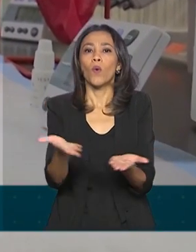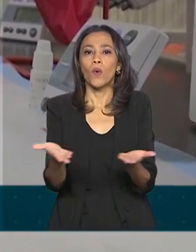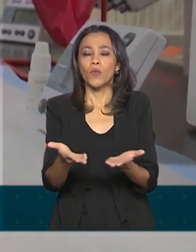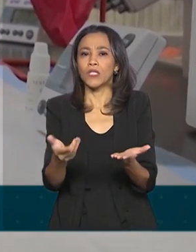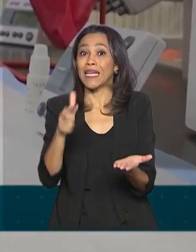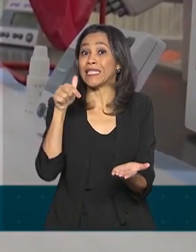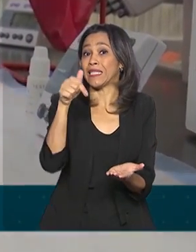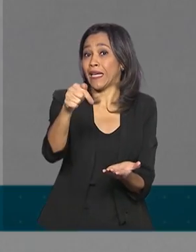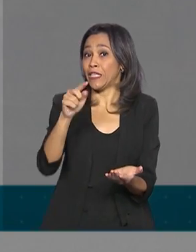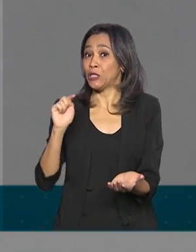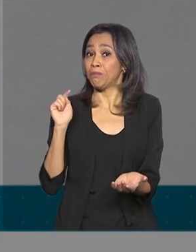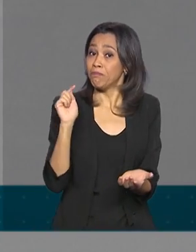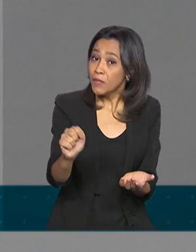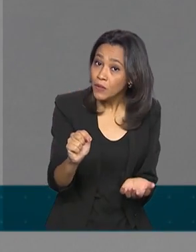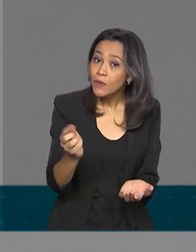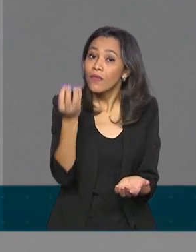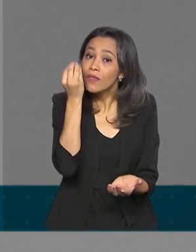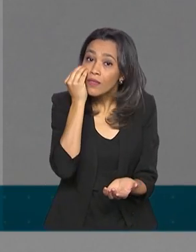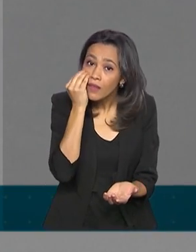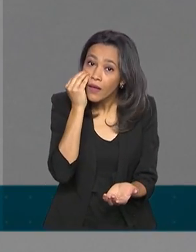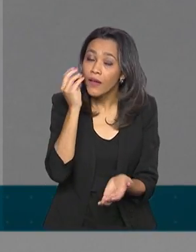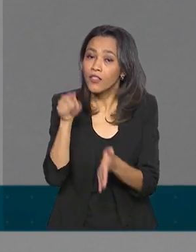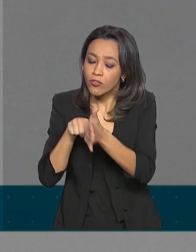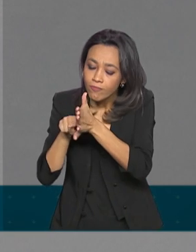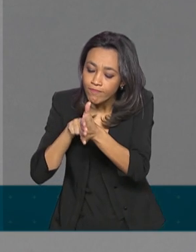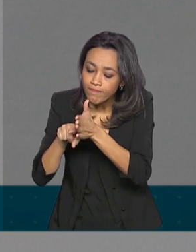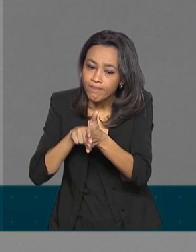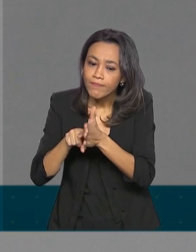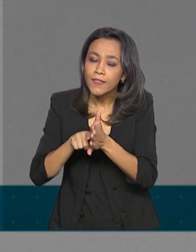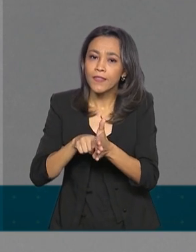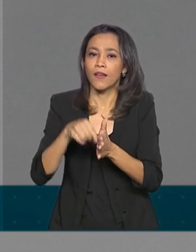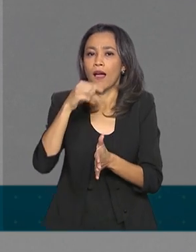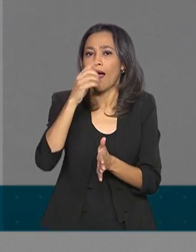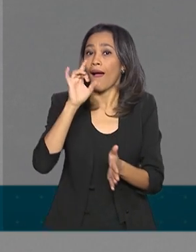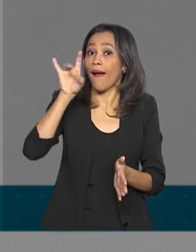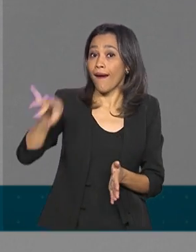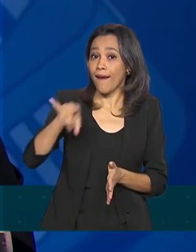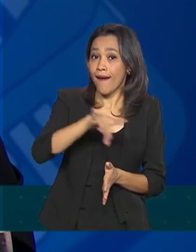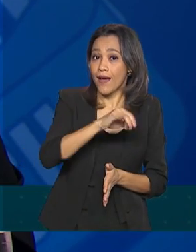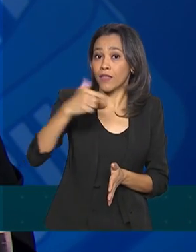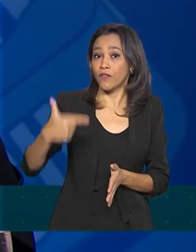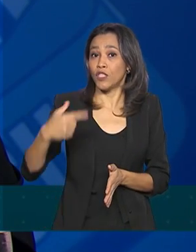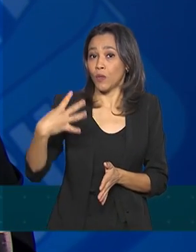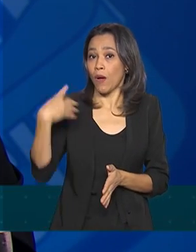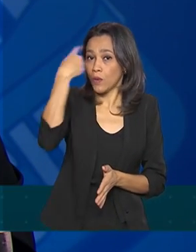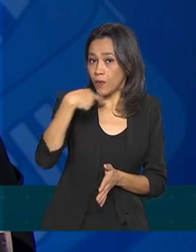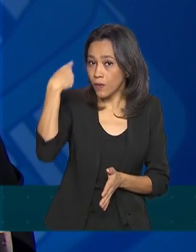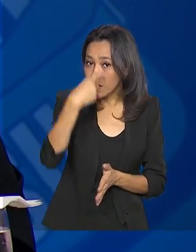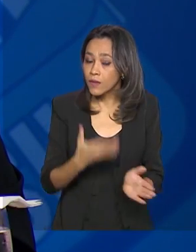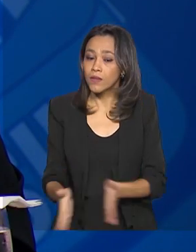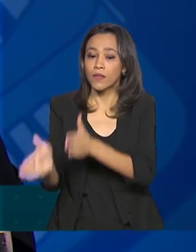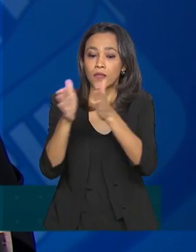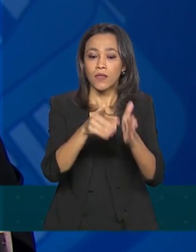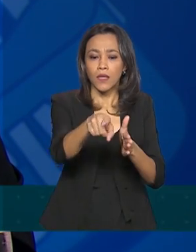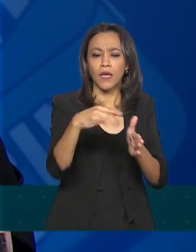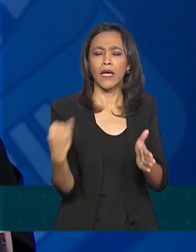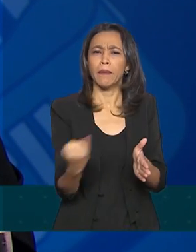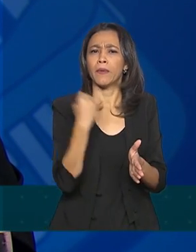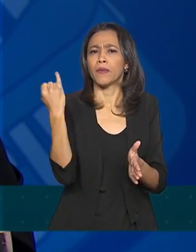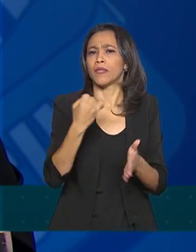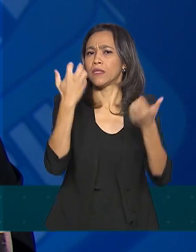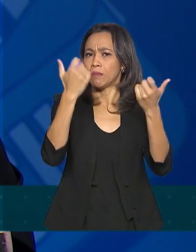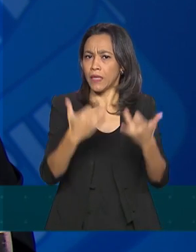7 mil testes realizados a cada 24 horas. É muito importante destacar que os nossos